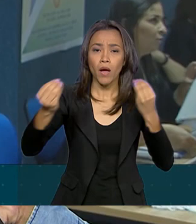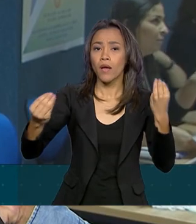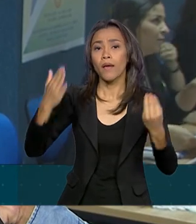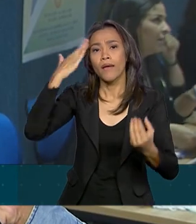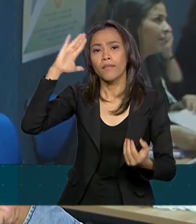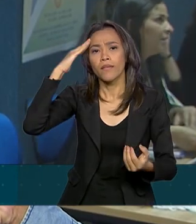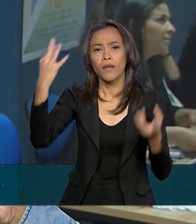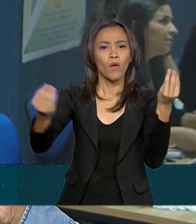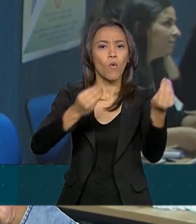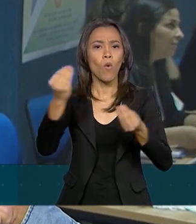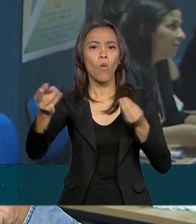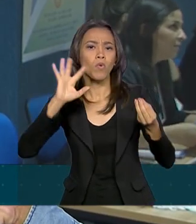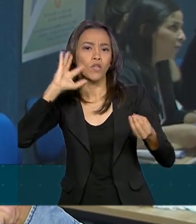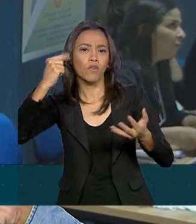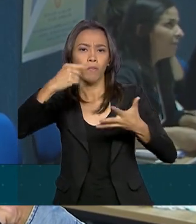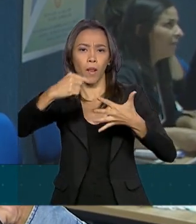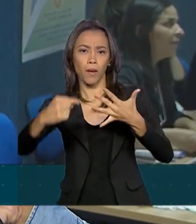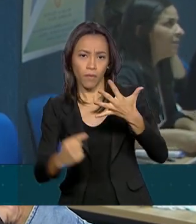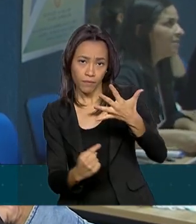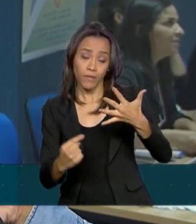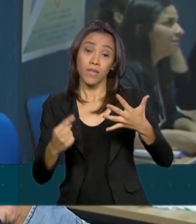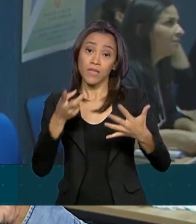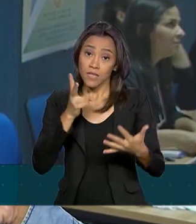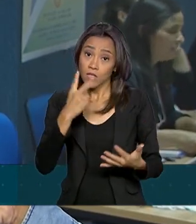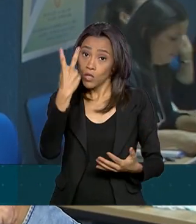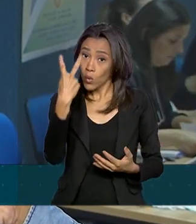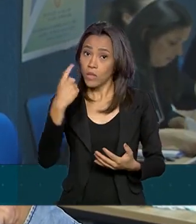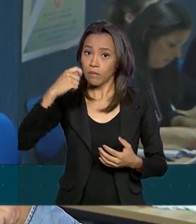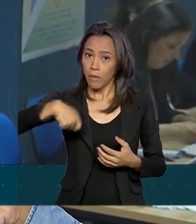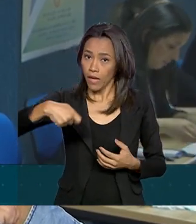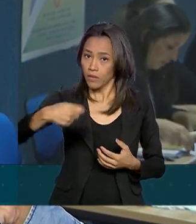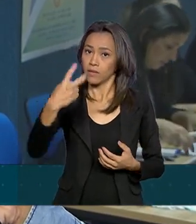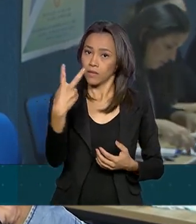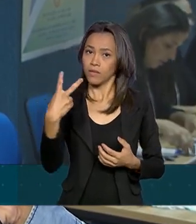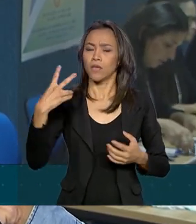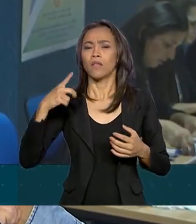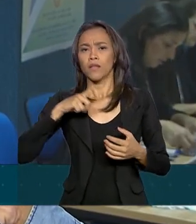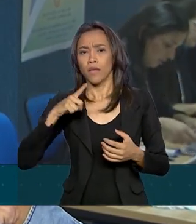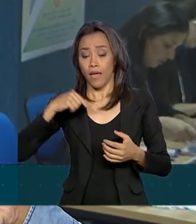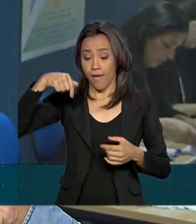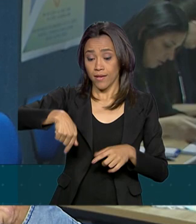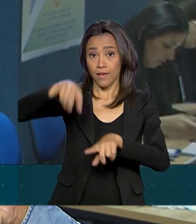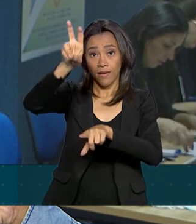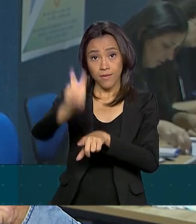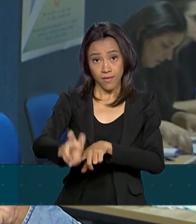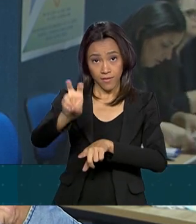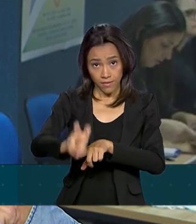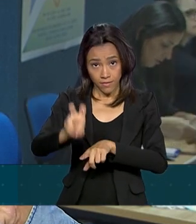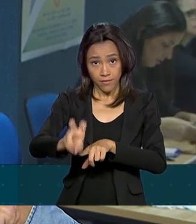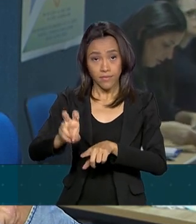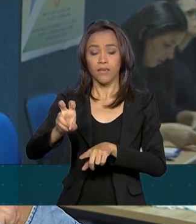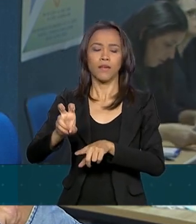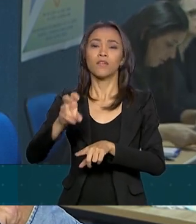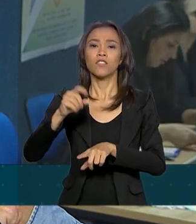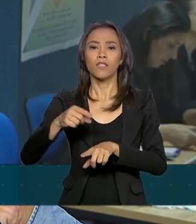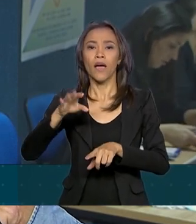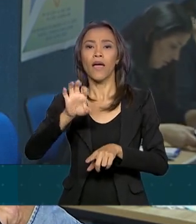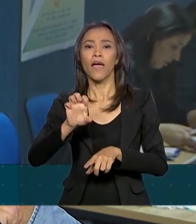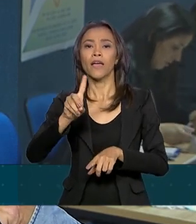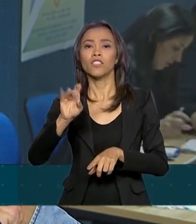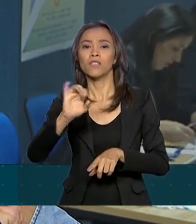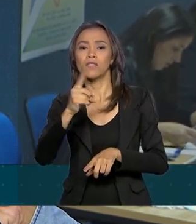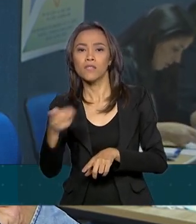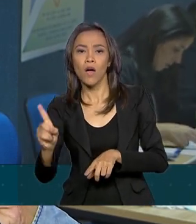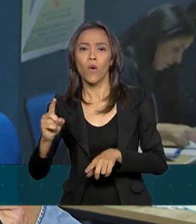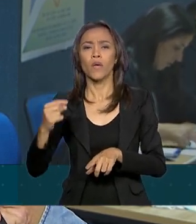entre os setores envolvidos. Essa nova reformulação, a cada dois meses a gente faz uma edição. Essa é a quinta edição e é o momento que a gente está fazendo uma retrospectiva de